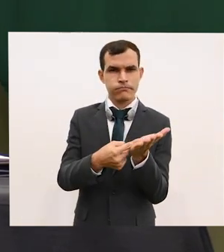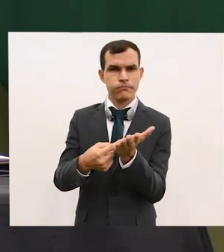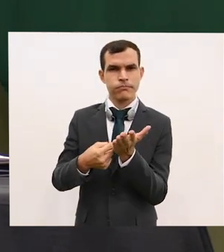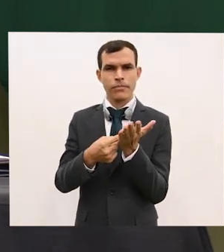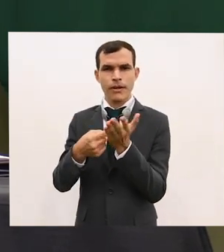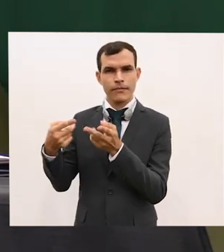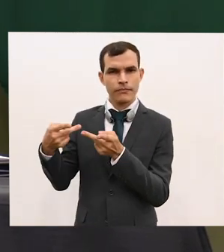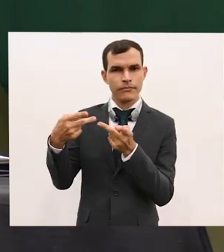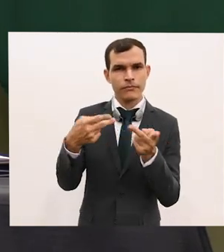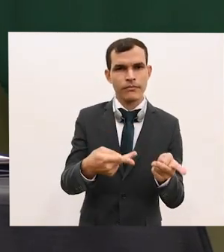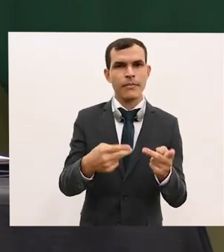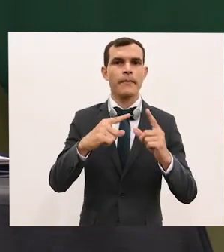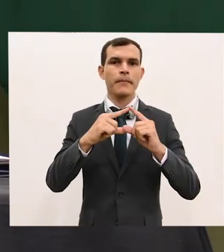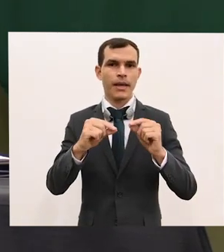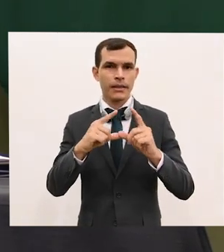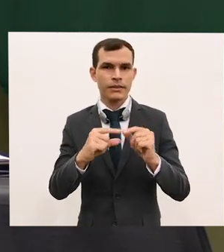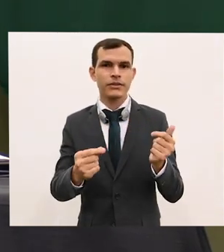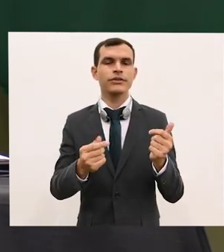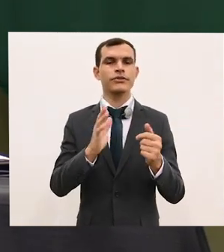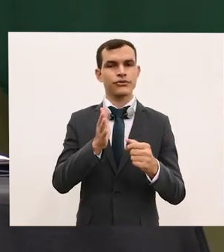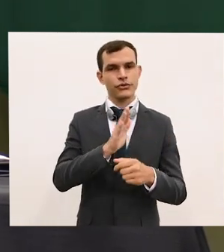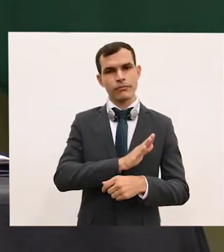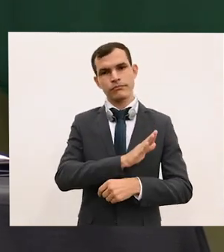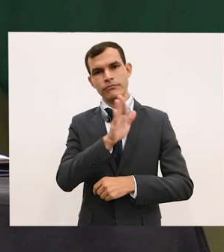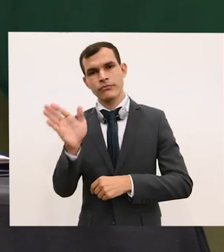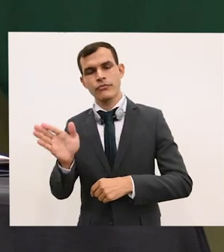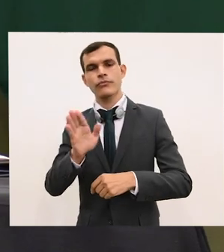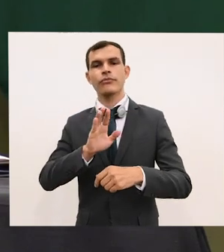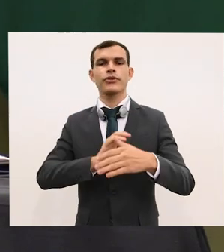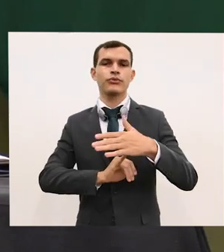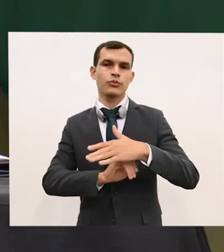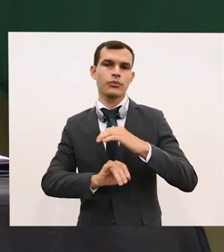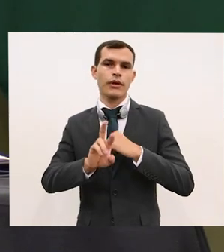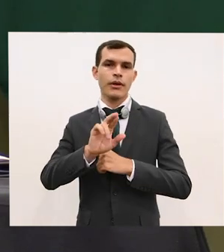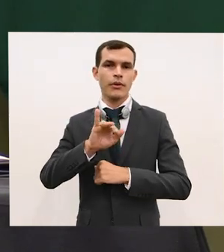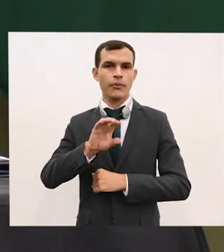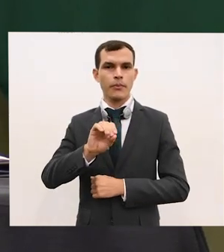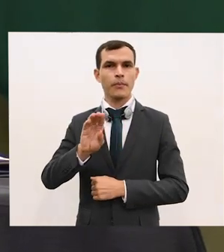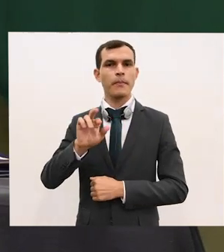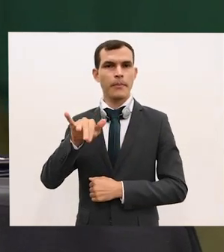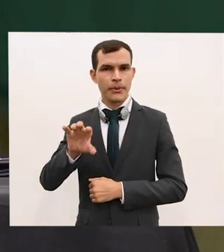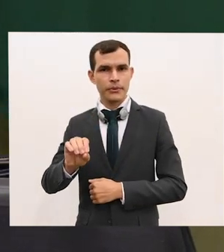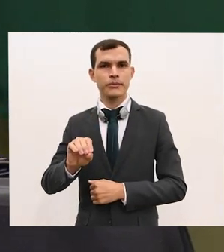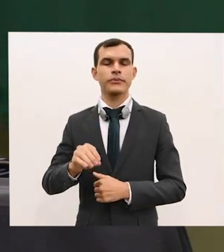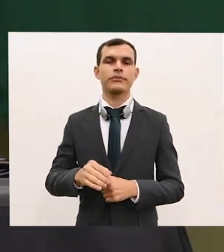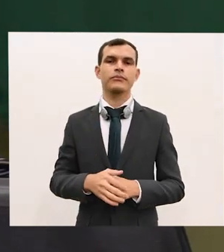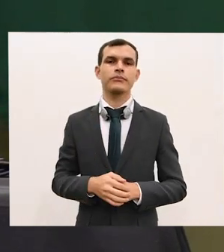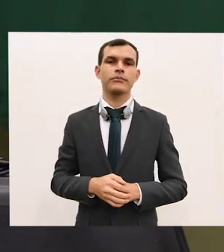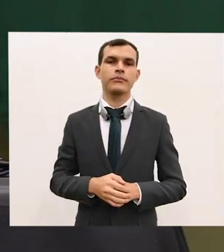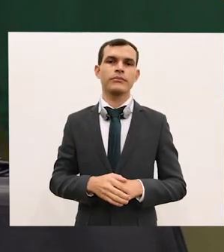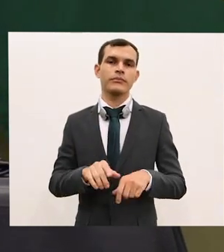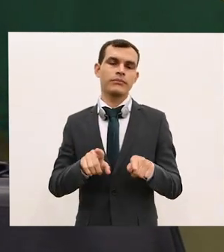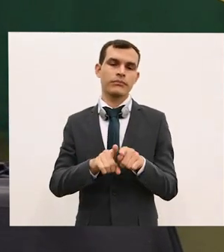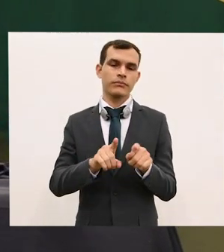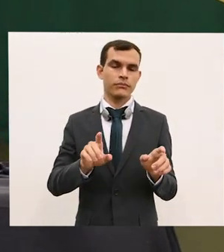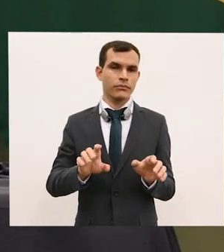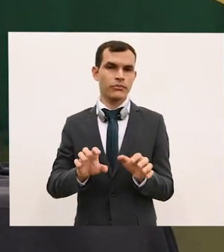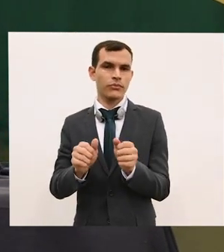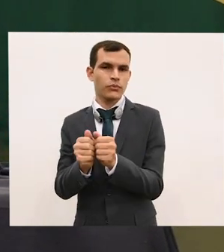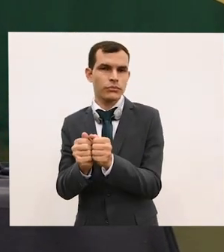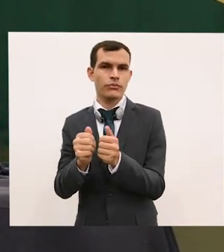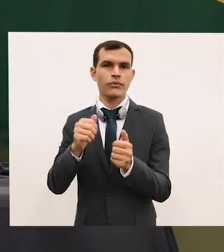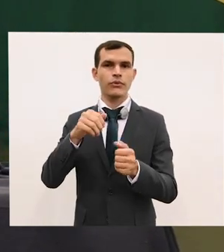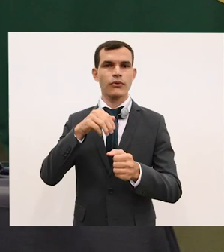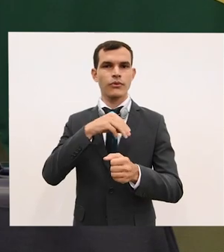Branco, reunião de trabalho com o senhor ministro de Estado das Relações Exteriores, e, após um almoço,